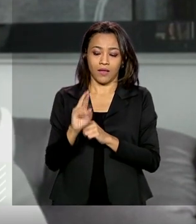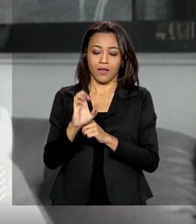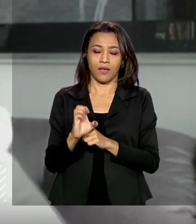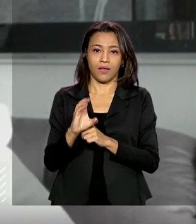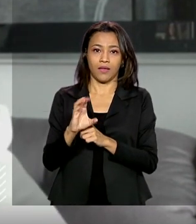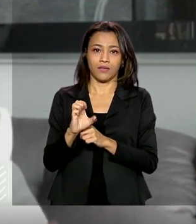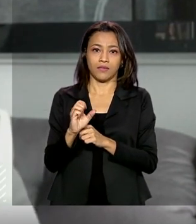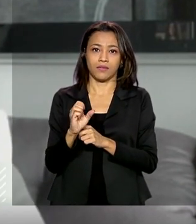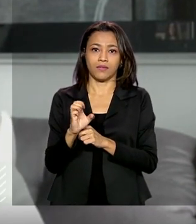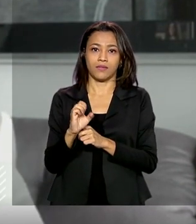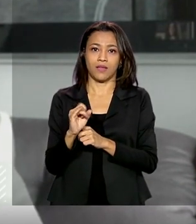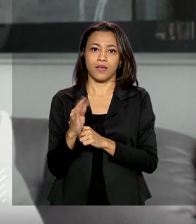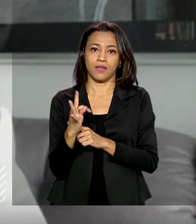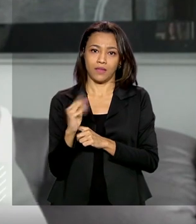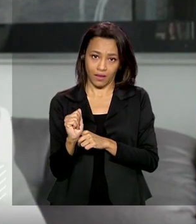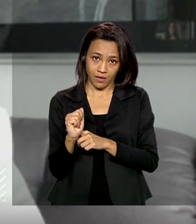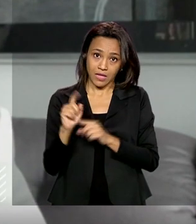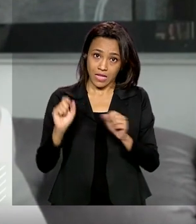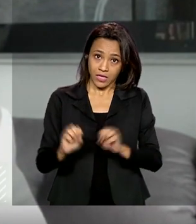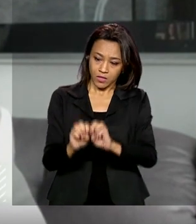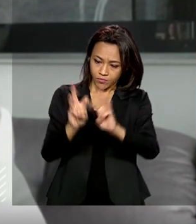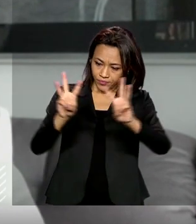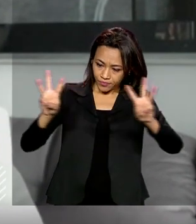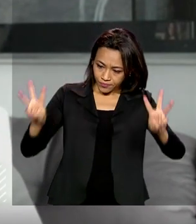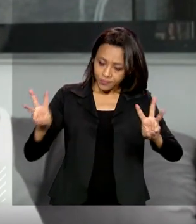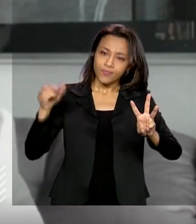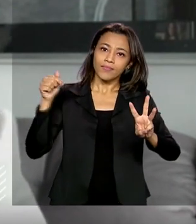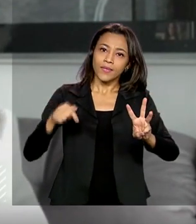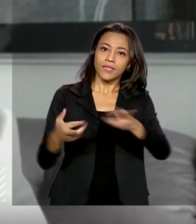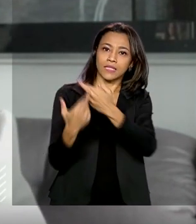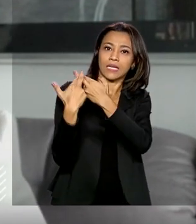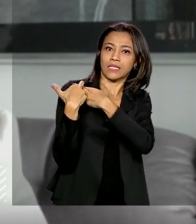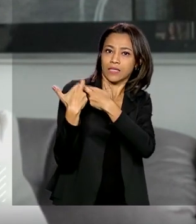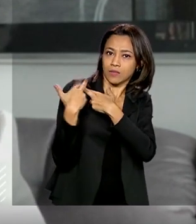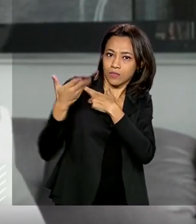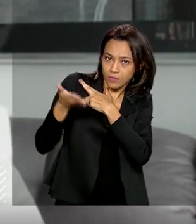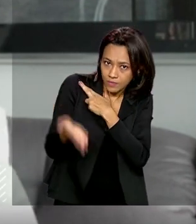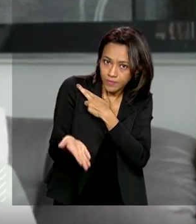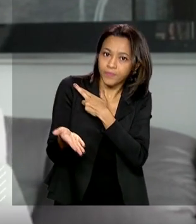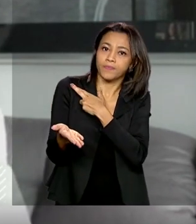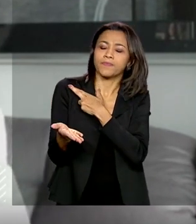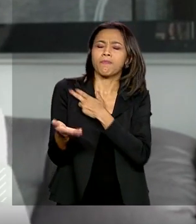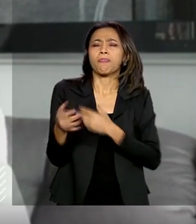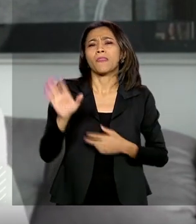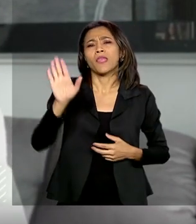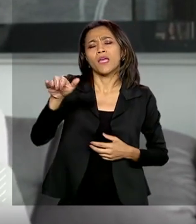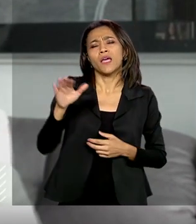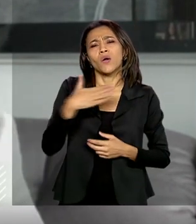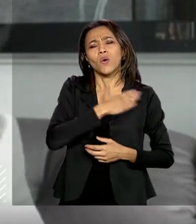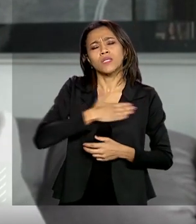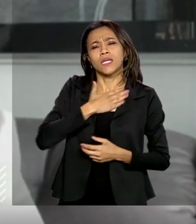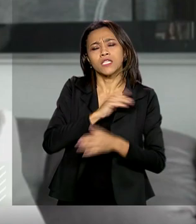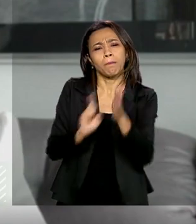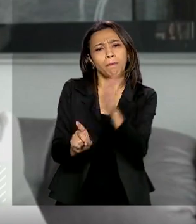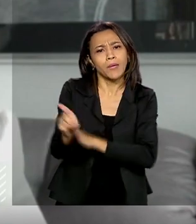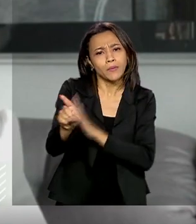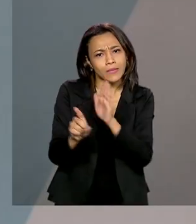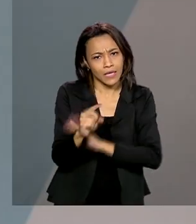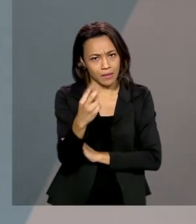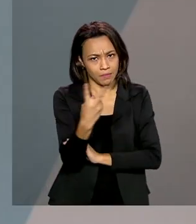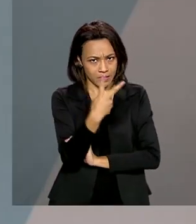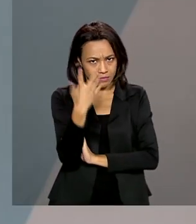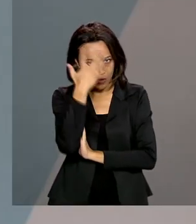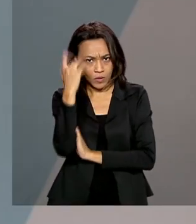empresas, as plataformas do exterior, aí a lei trata elas como responsáveis solidárias. Eu gostaria, então, de perguntar aos nossos entrevistados,